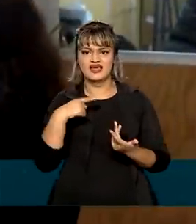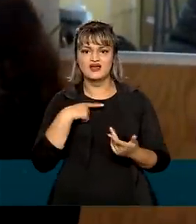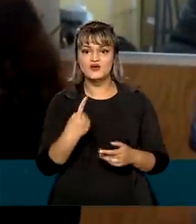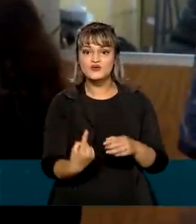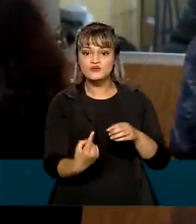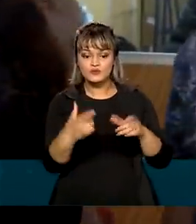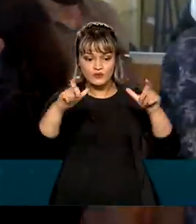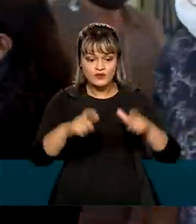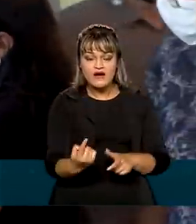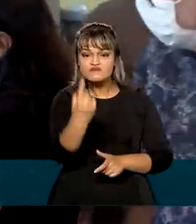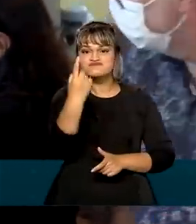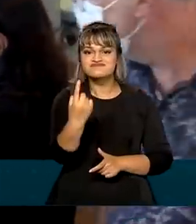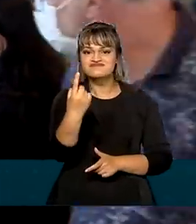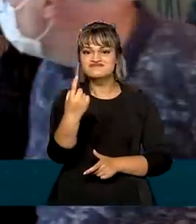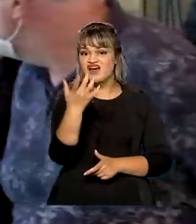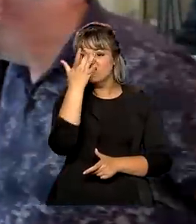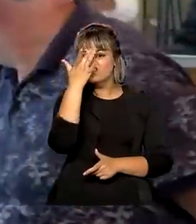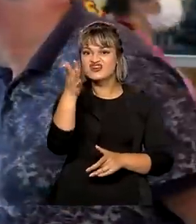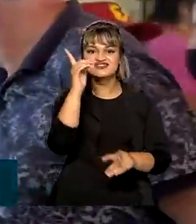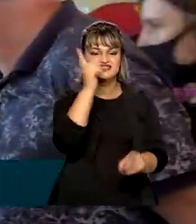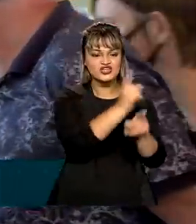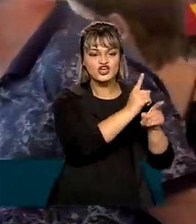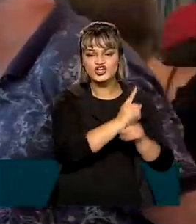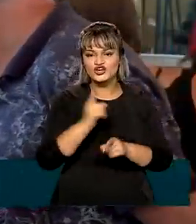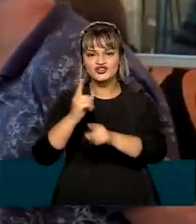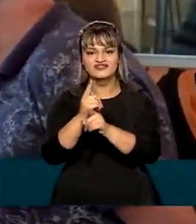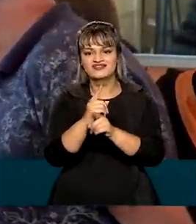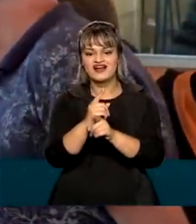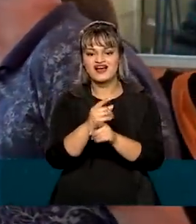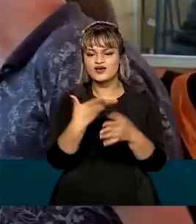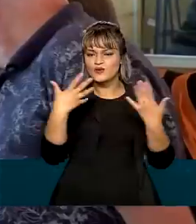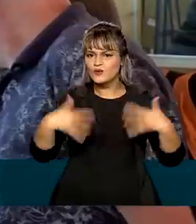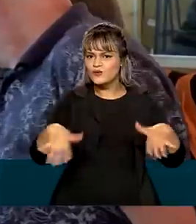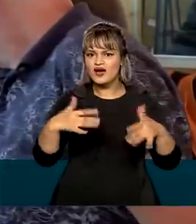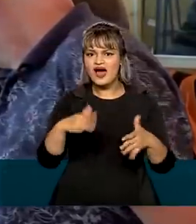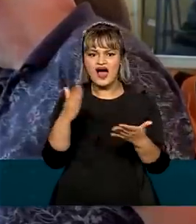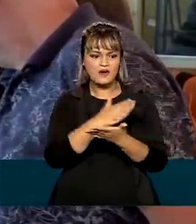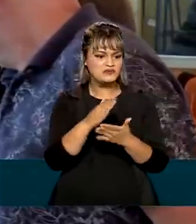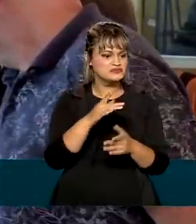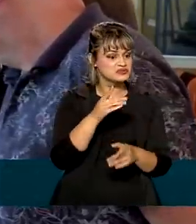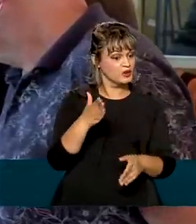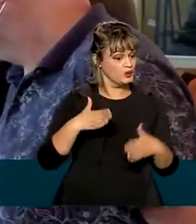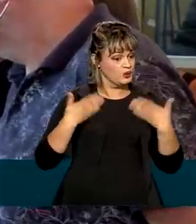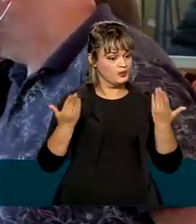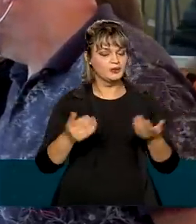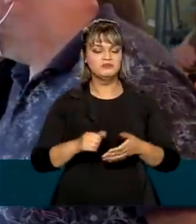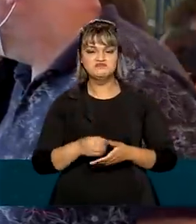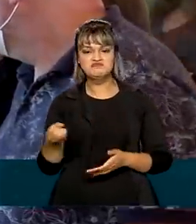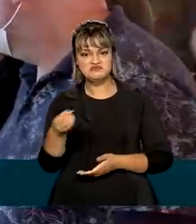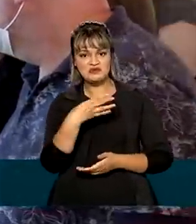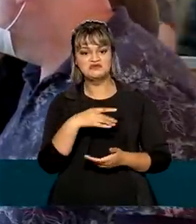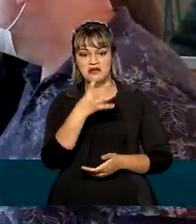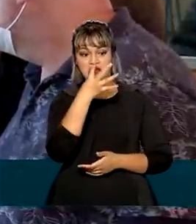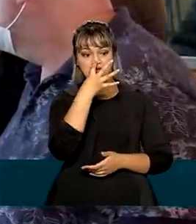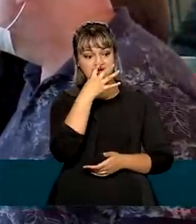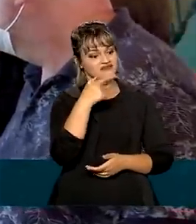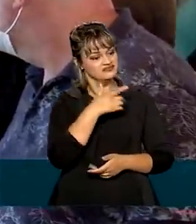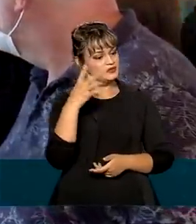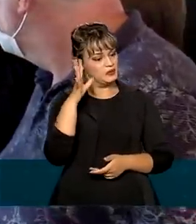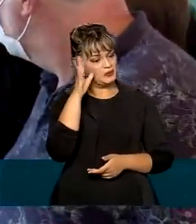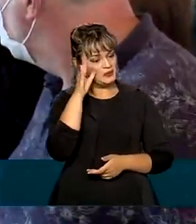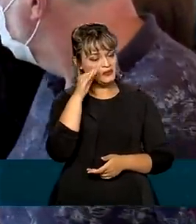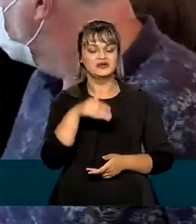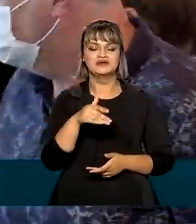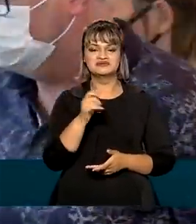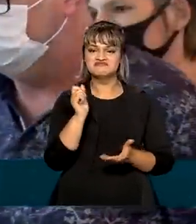local só. Quer dizer, é fácil de encontrar muitas coisas que eu nem estava procurando, por exemplo. Vejo, já acho